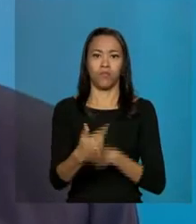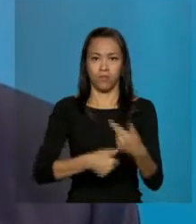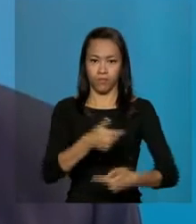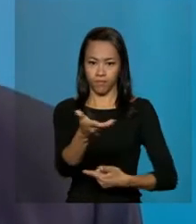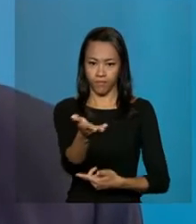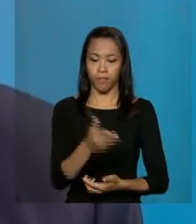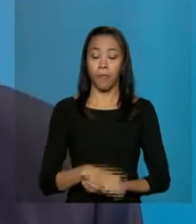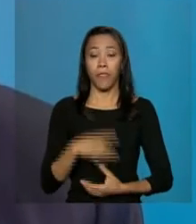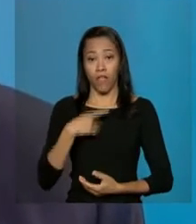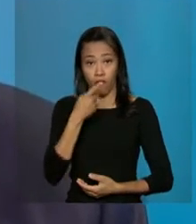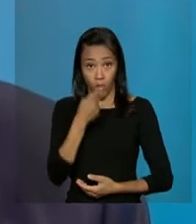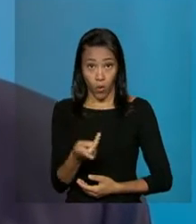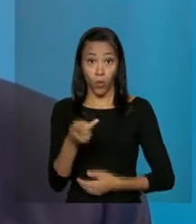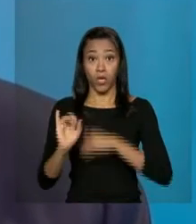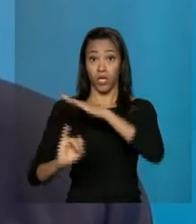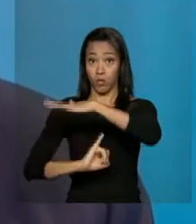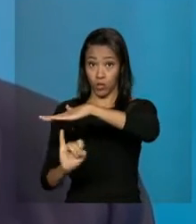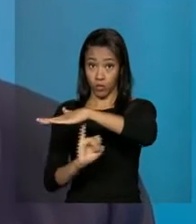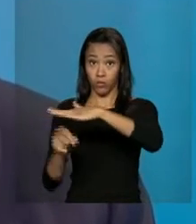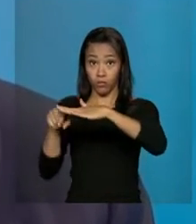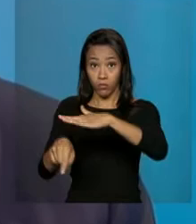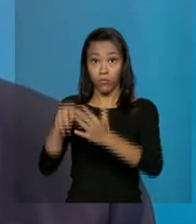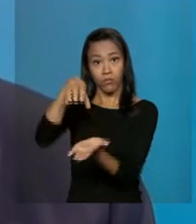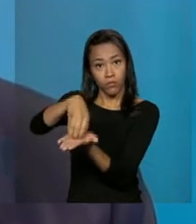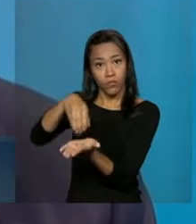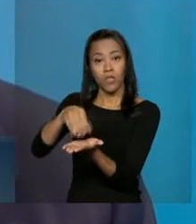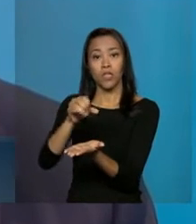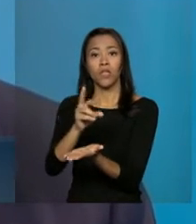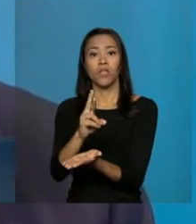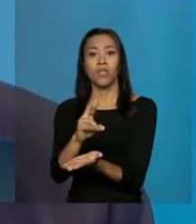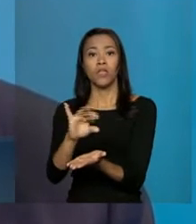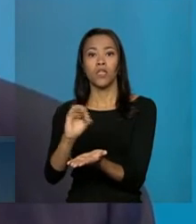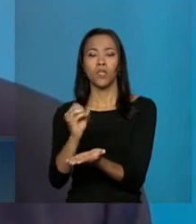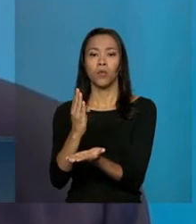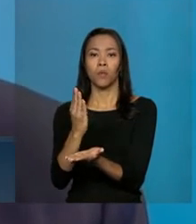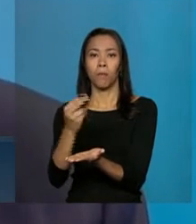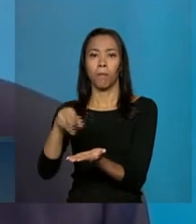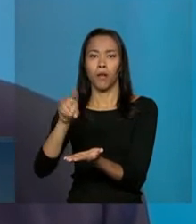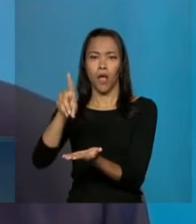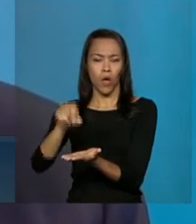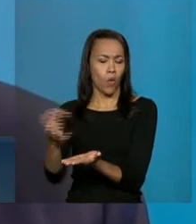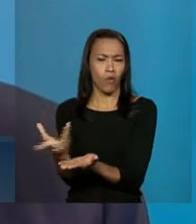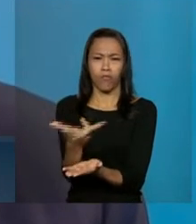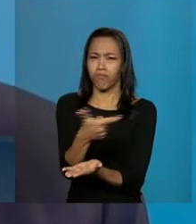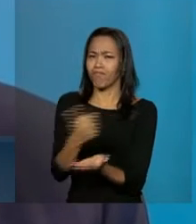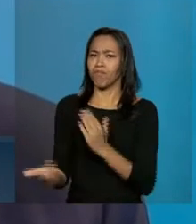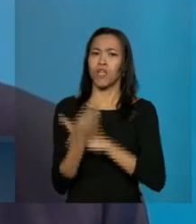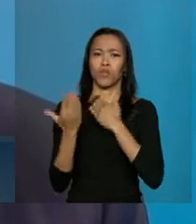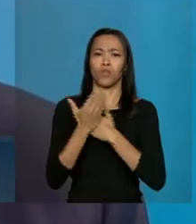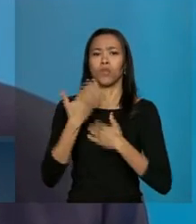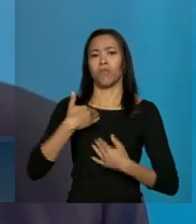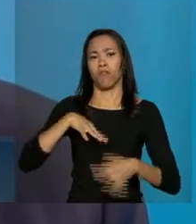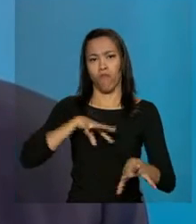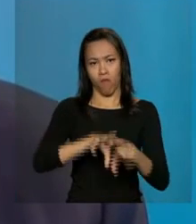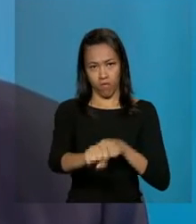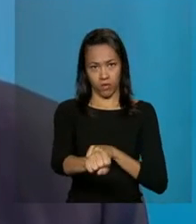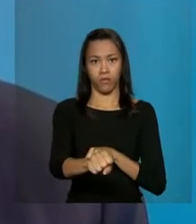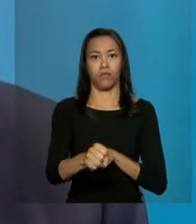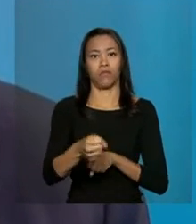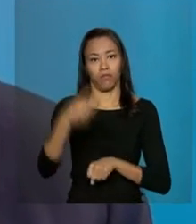Instituto Rio Branco contribuiu de uma maneira extraordinária para a minha formação como diplomata.